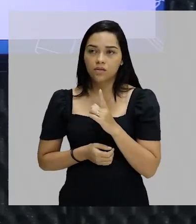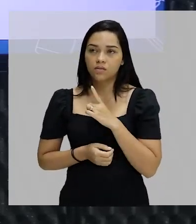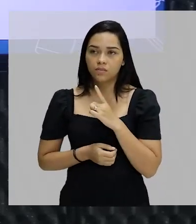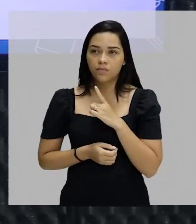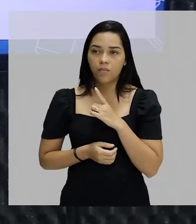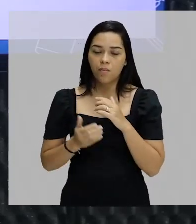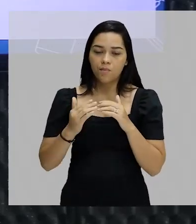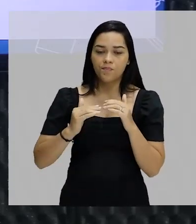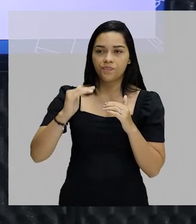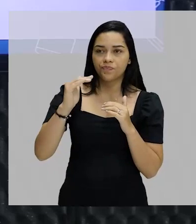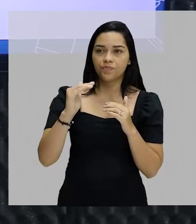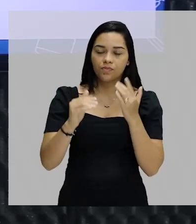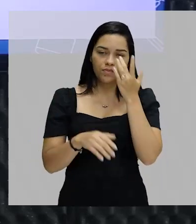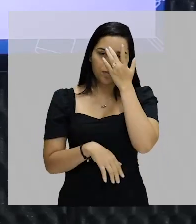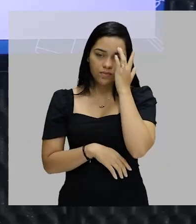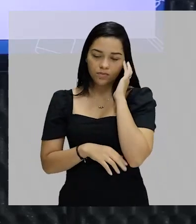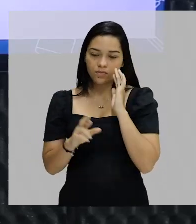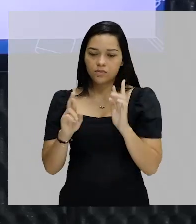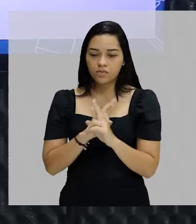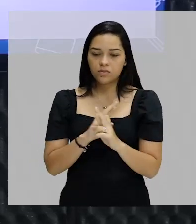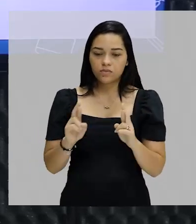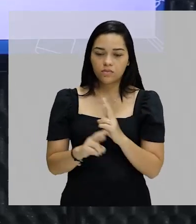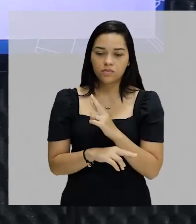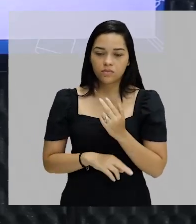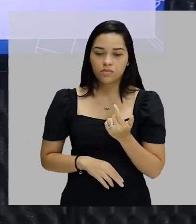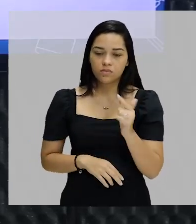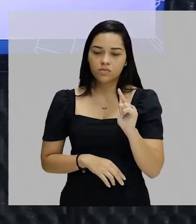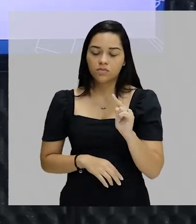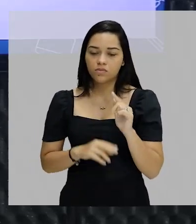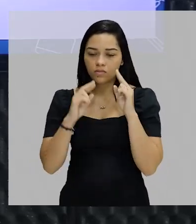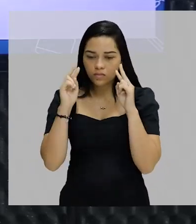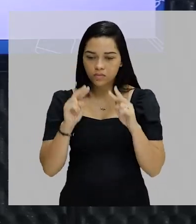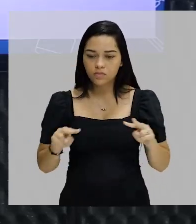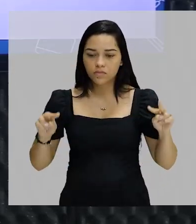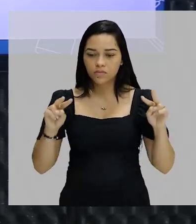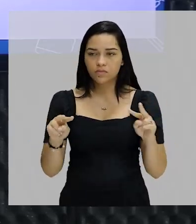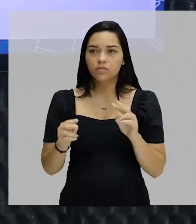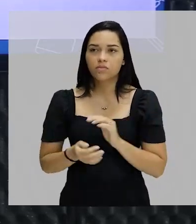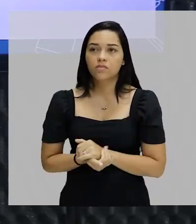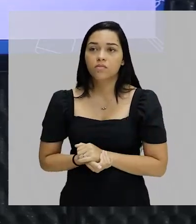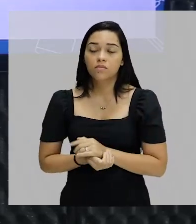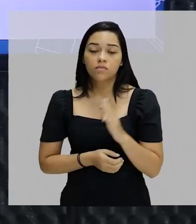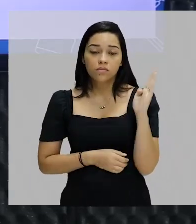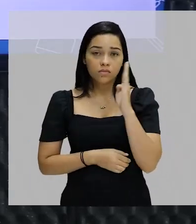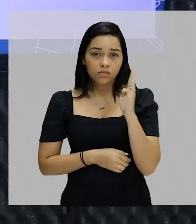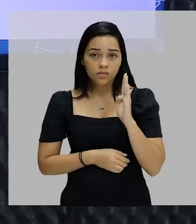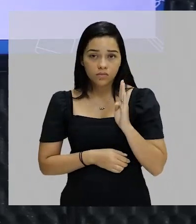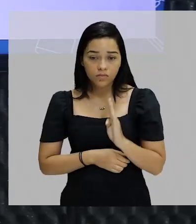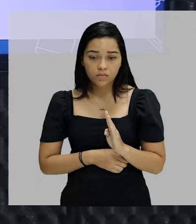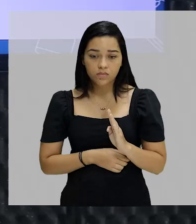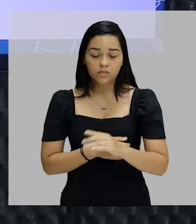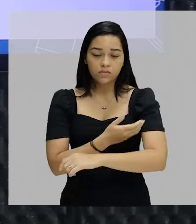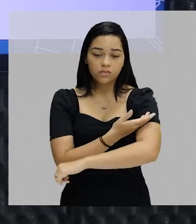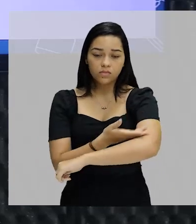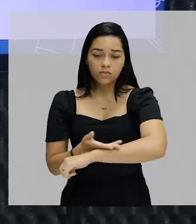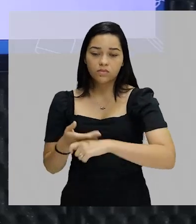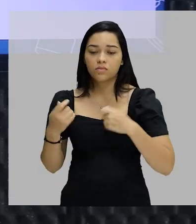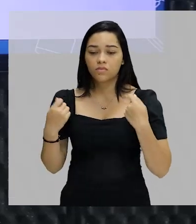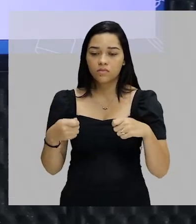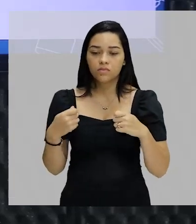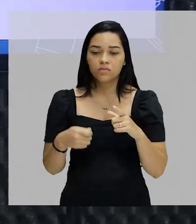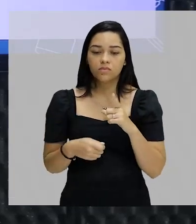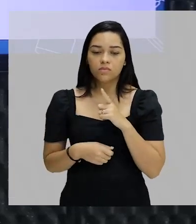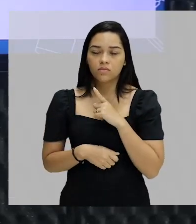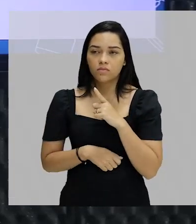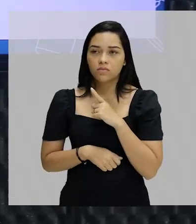superioridade dos brancos em relação aos outros povos na visão do Nina Rodrigues. No Brasil, olha só, os brancos deveriam cumprir a